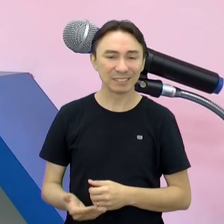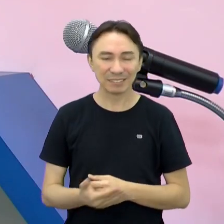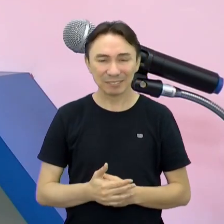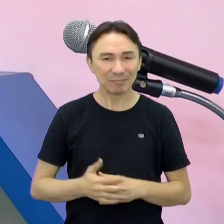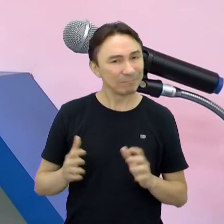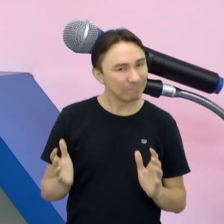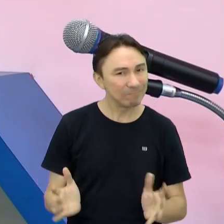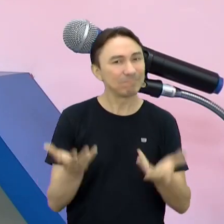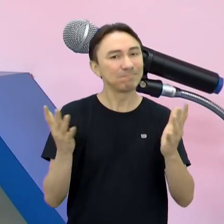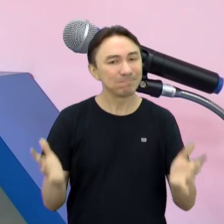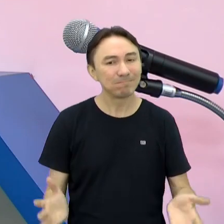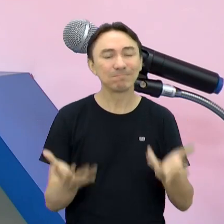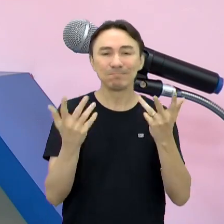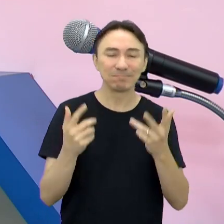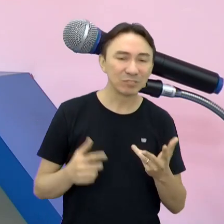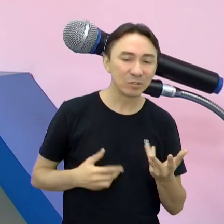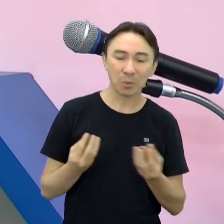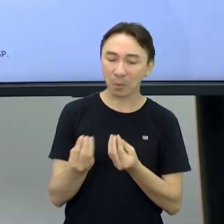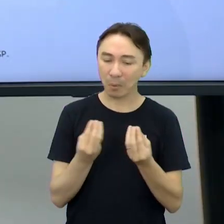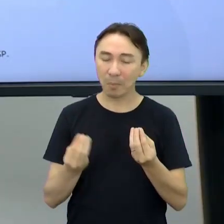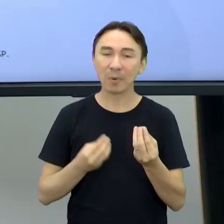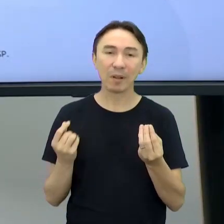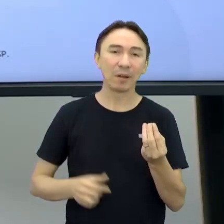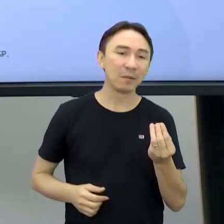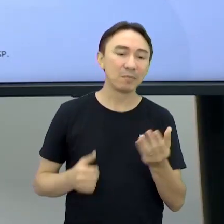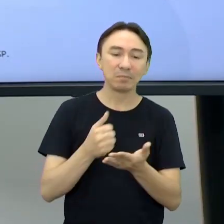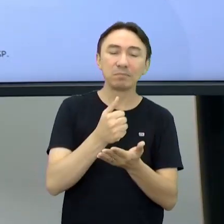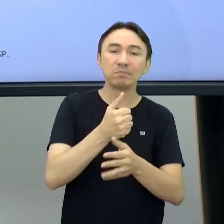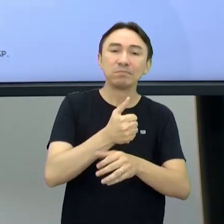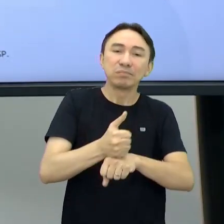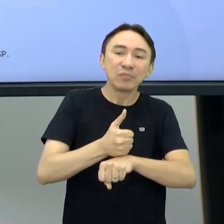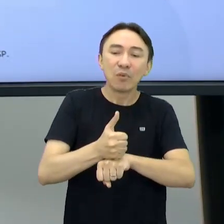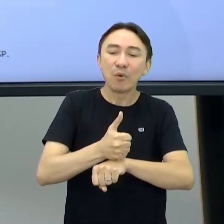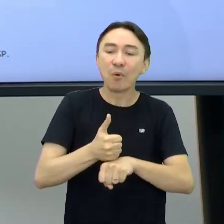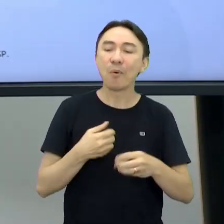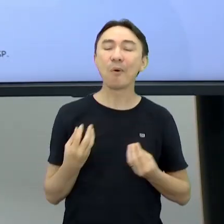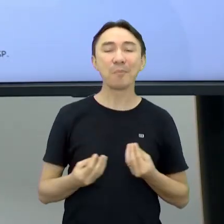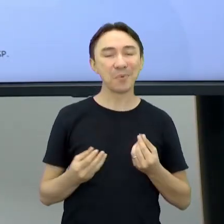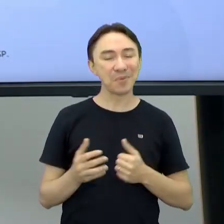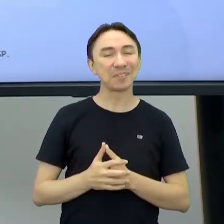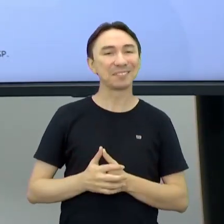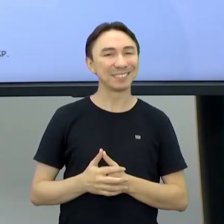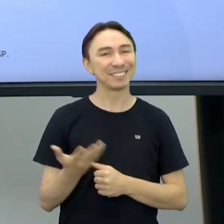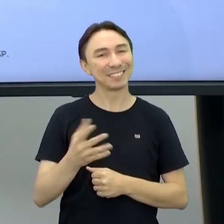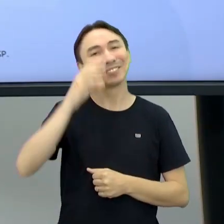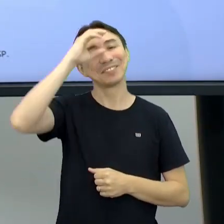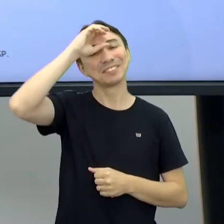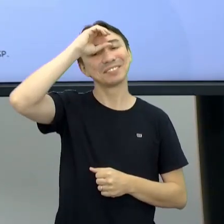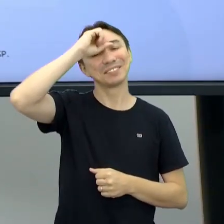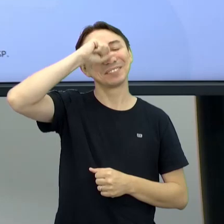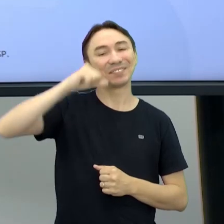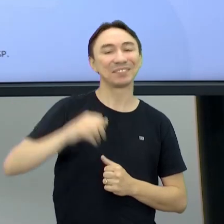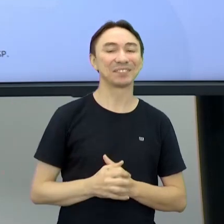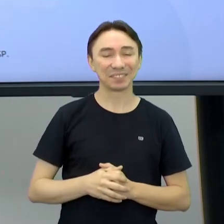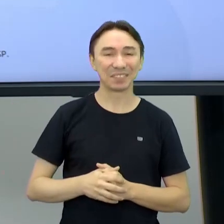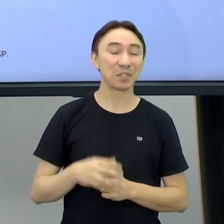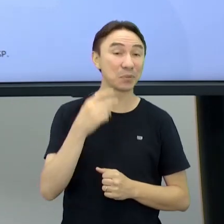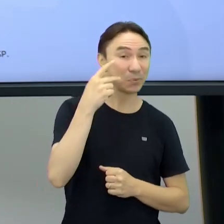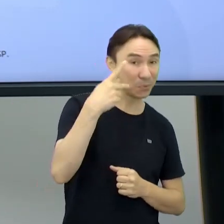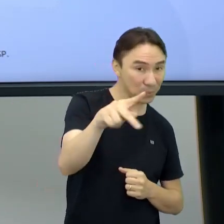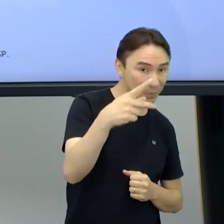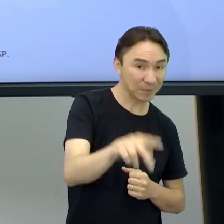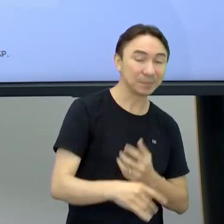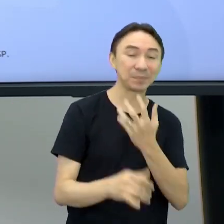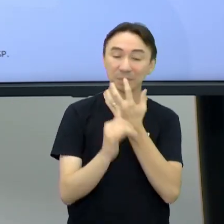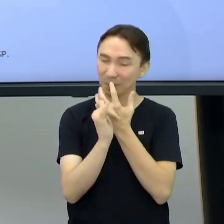um parâmetro aí do que é essa profissão É isso Mauro Você faz a leitura da sua crônica? Eu acho que ela vai ficar